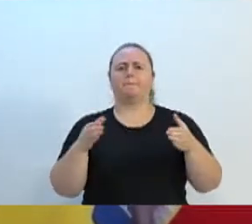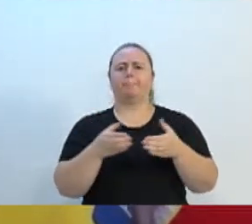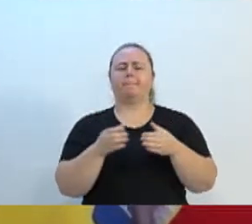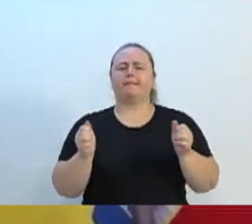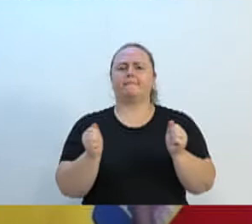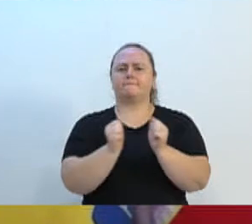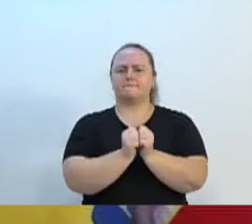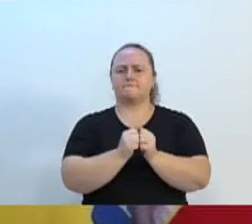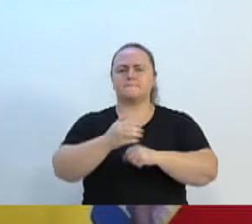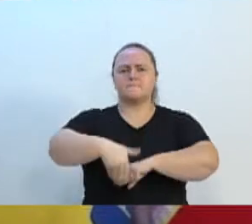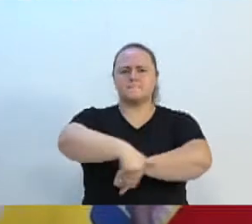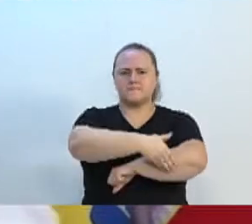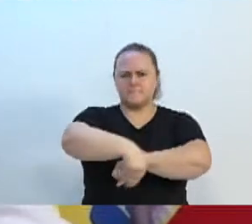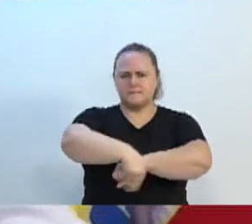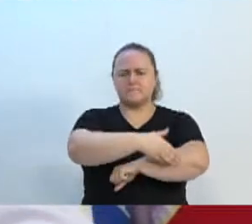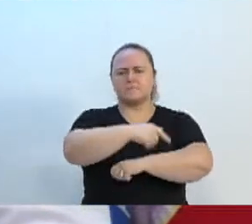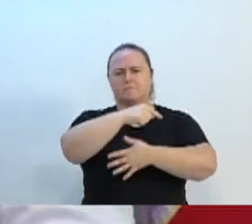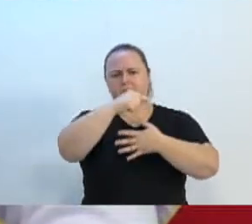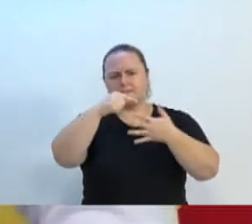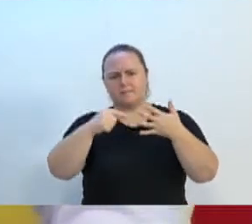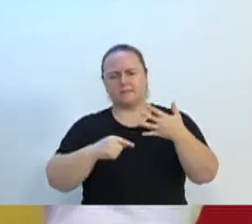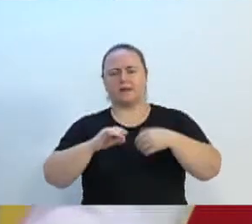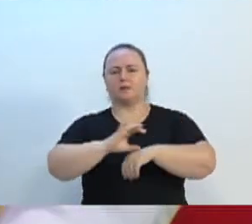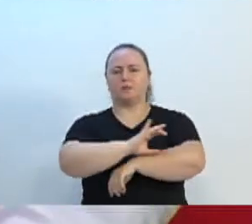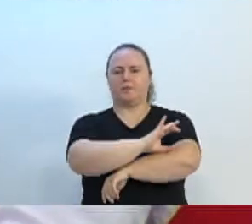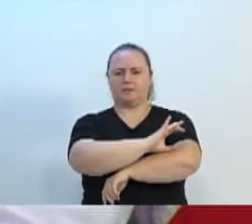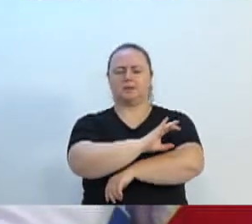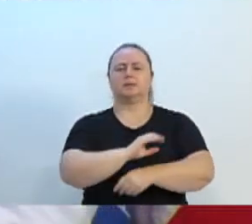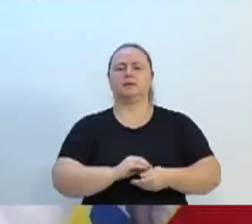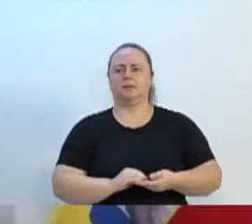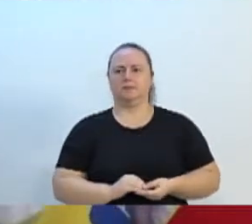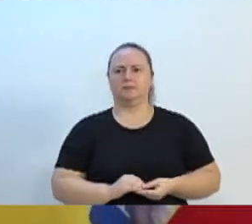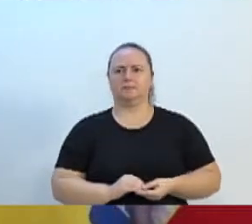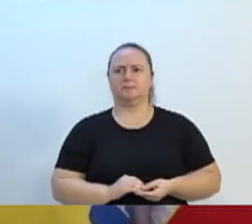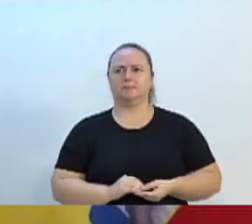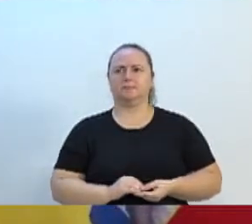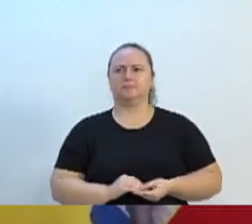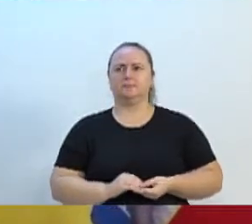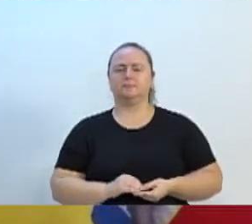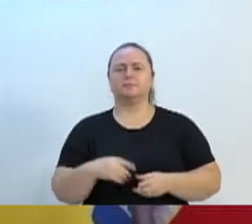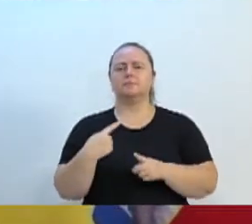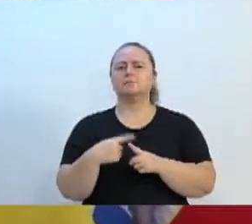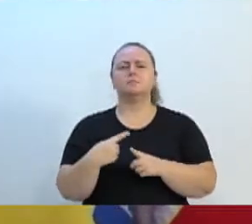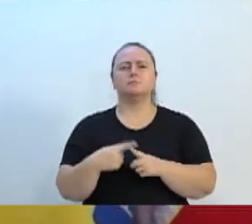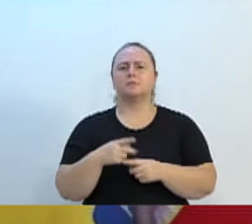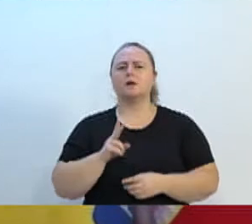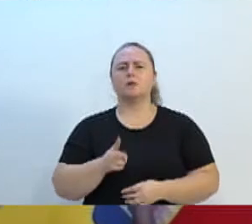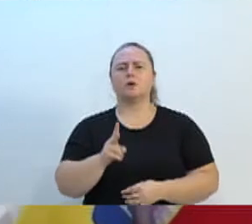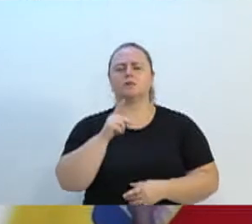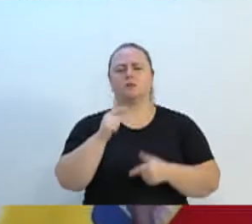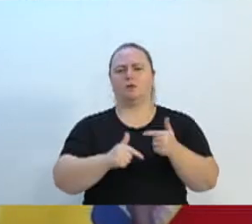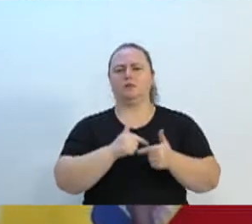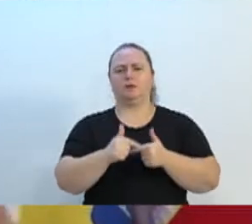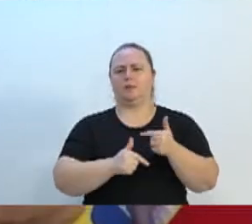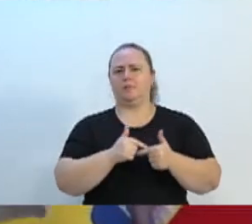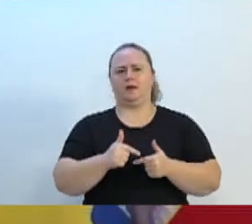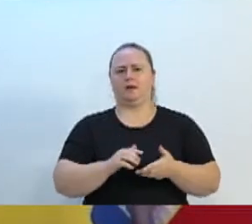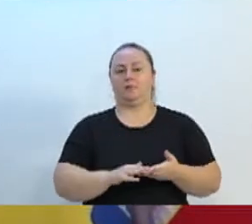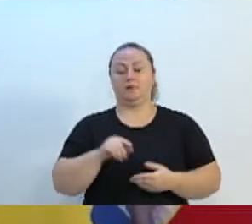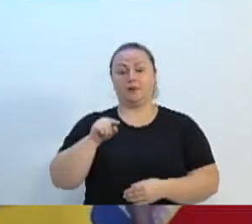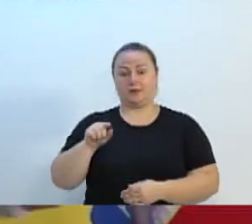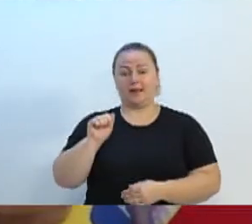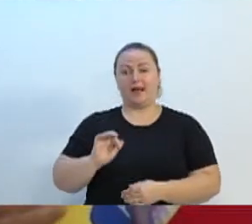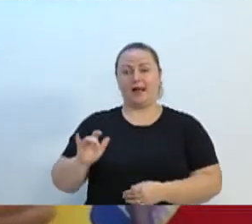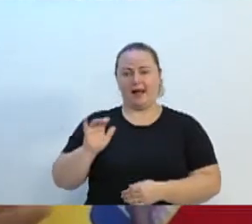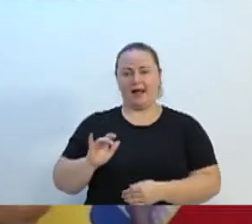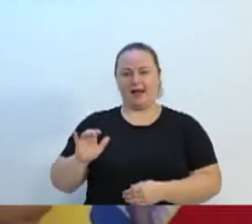Carlos Kriga, Paulo Zingo Filho, Eixo Maia e Paulo Zingo, para continuar o trabalho. Ali começou a luta. E essa ata, no rancho do